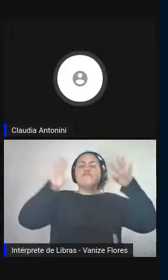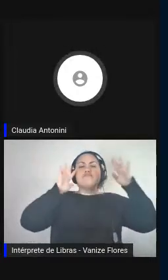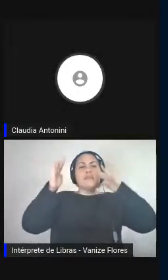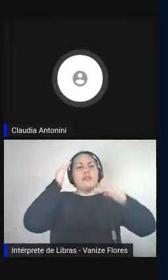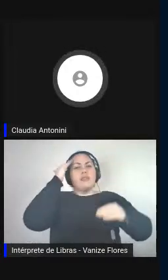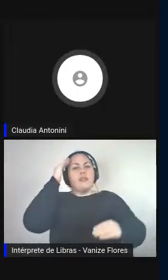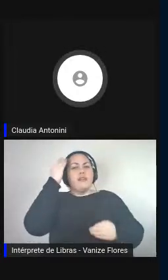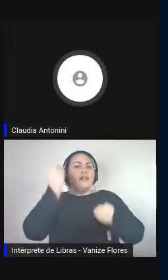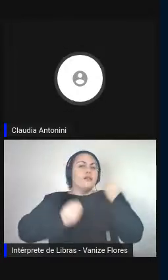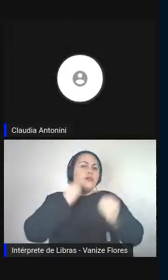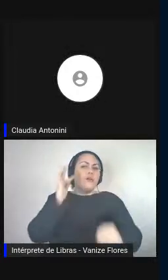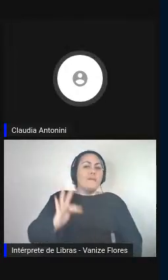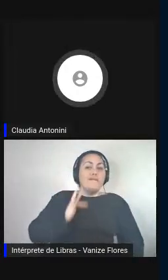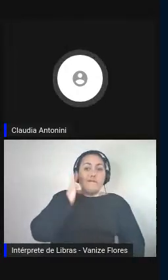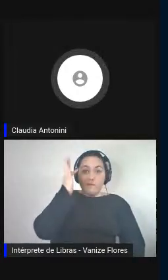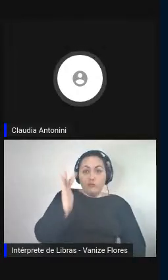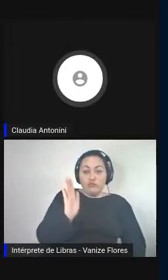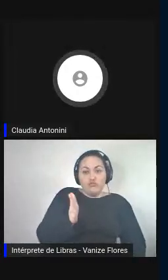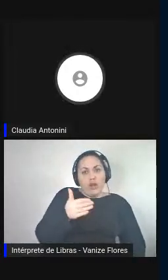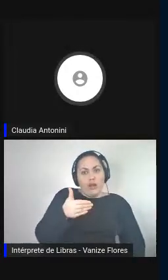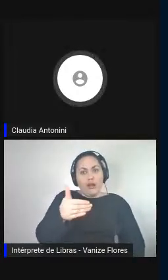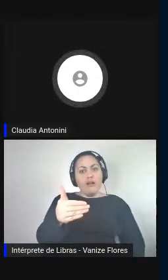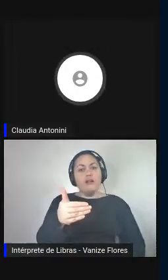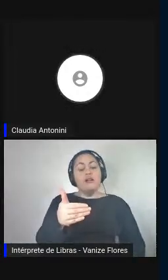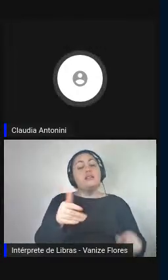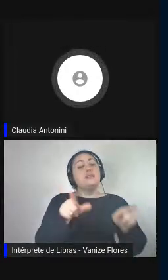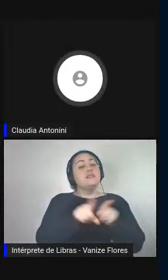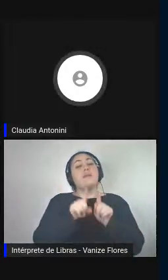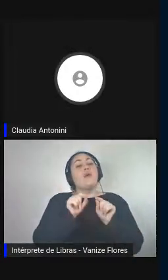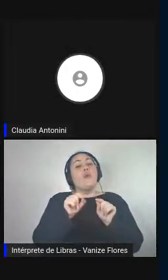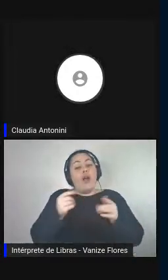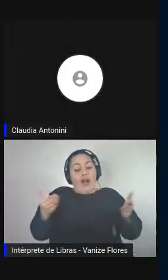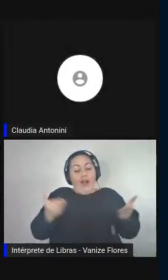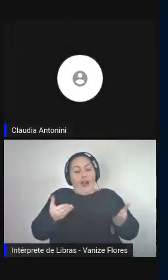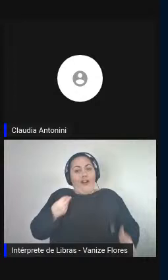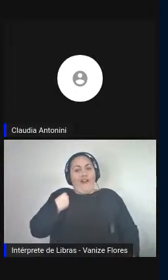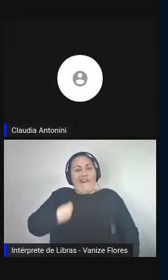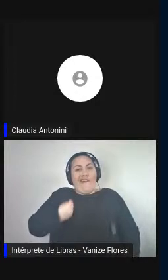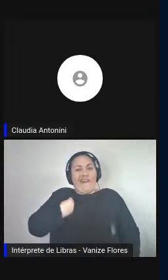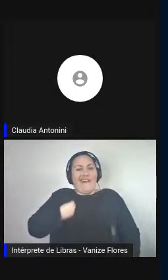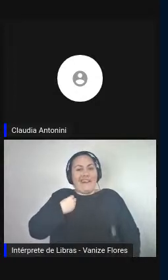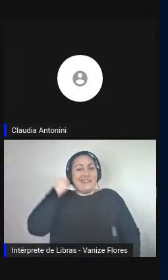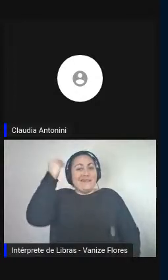futuro que nos espera, mas o presente que estamos já vivendo.